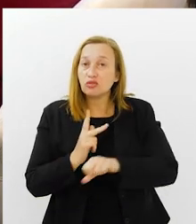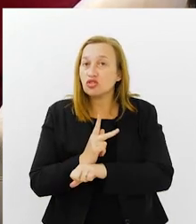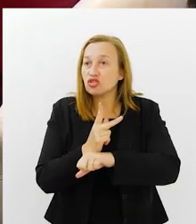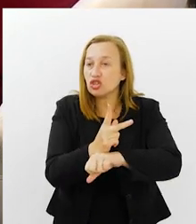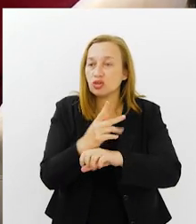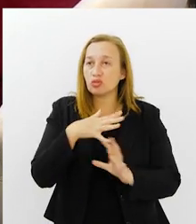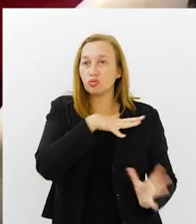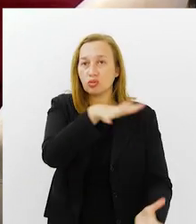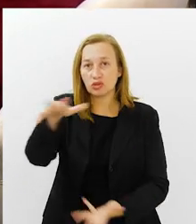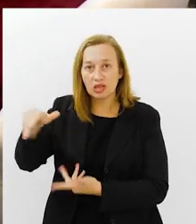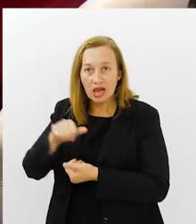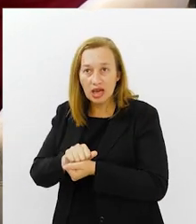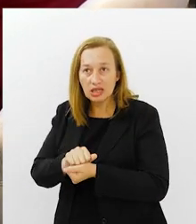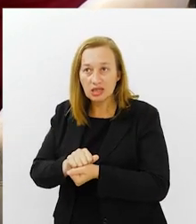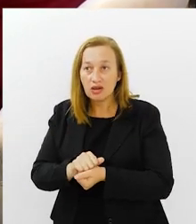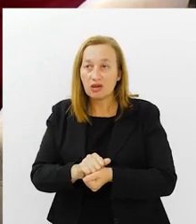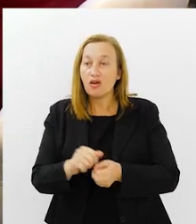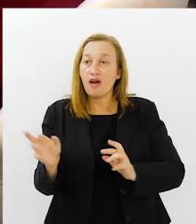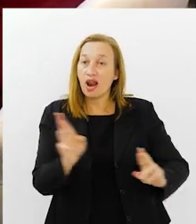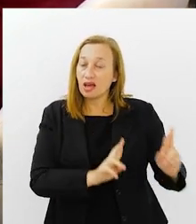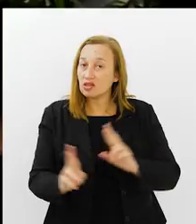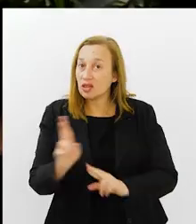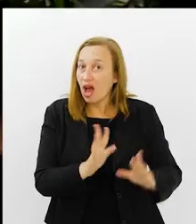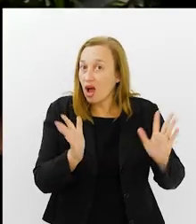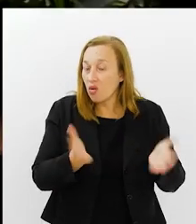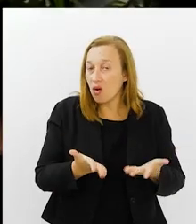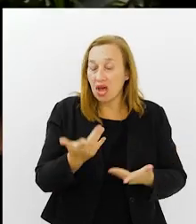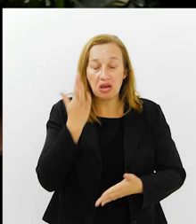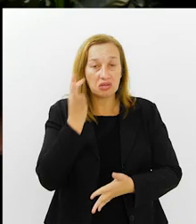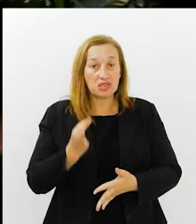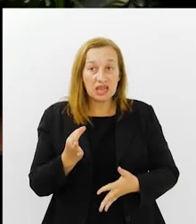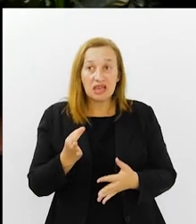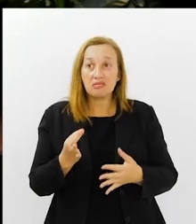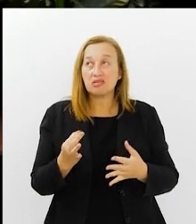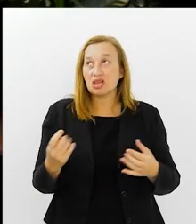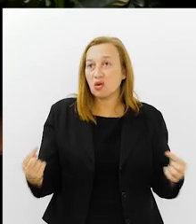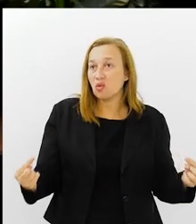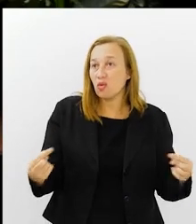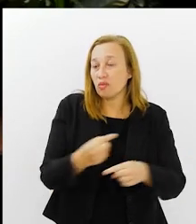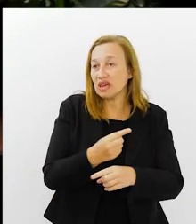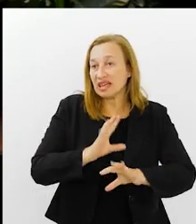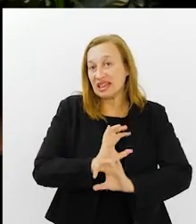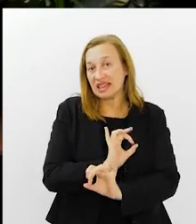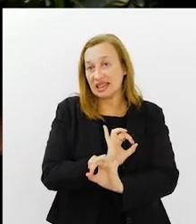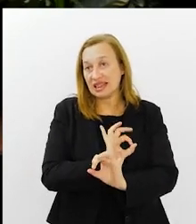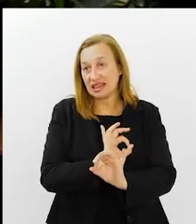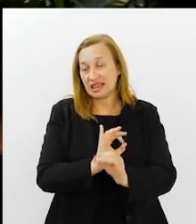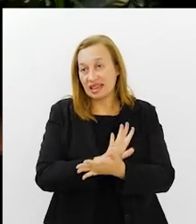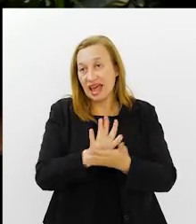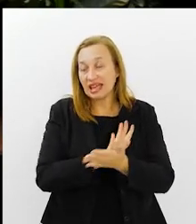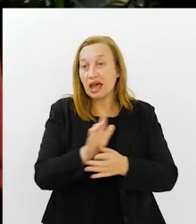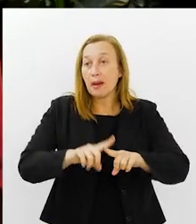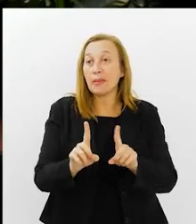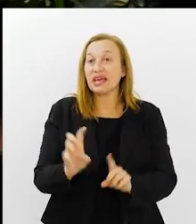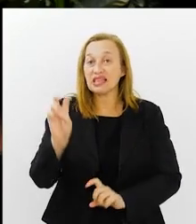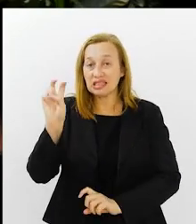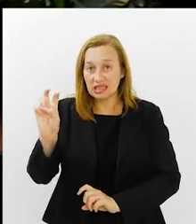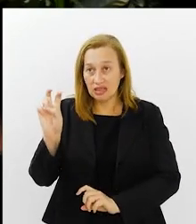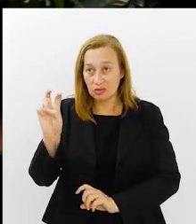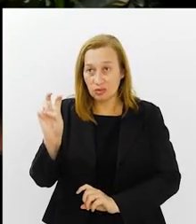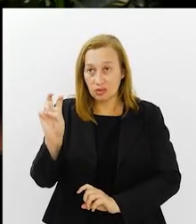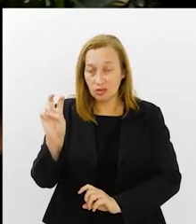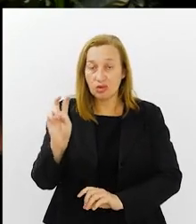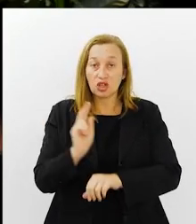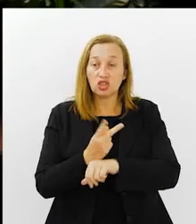mundiais eu vou relacionar agora, eu sei que nada tem a ver, mas vou dizer assim, cinco títulos, quinta colocada.